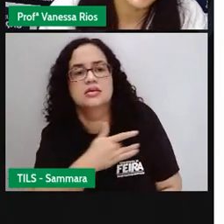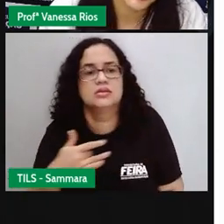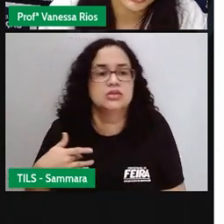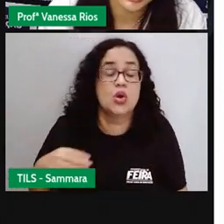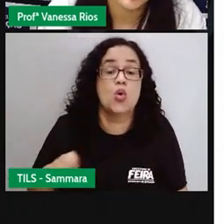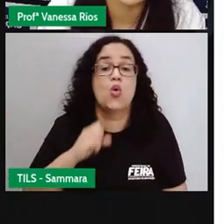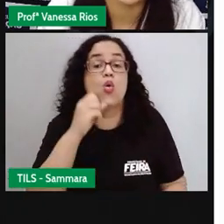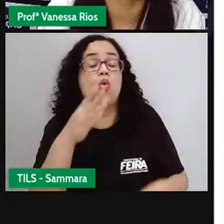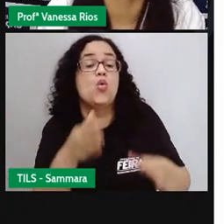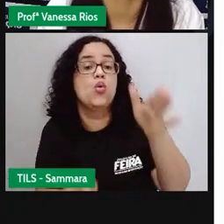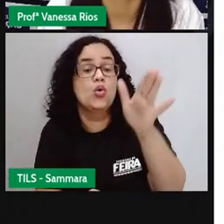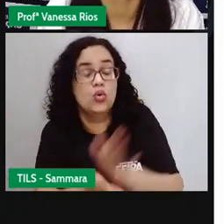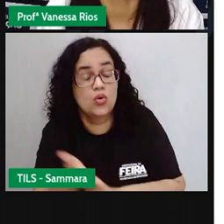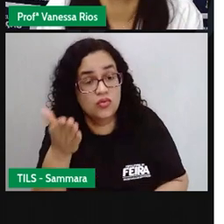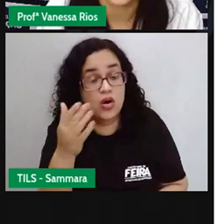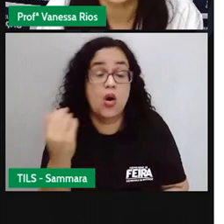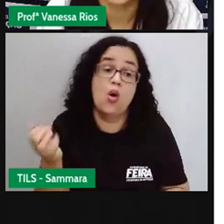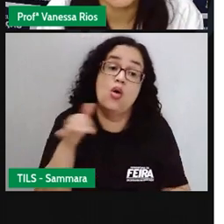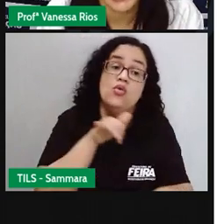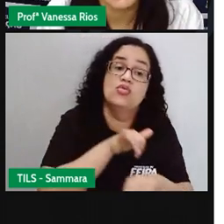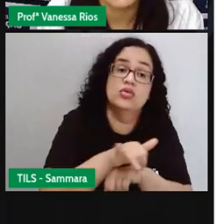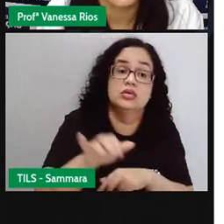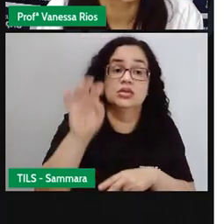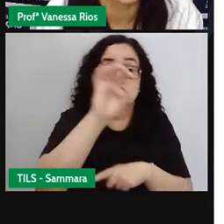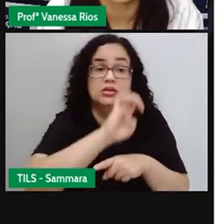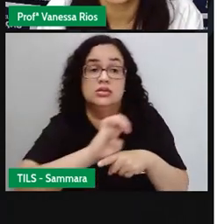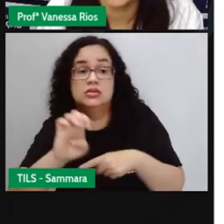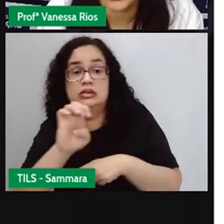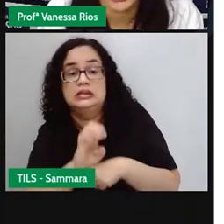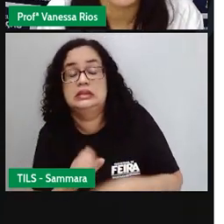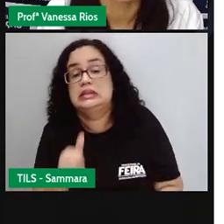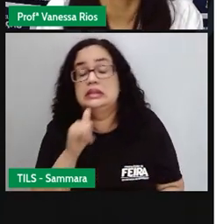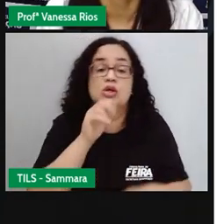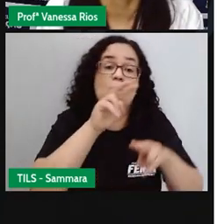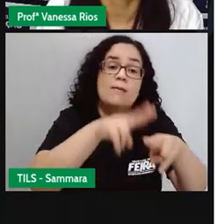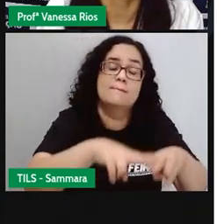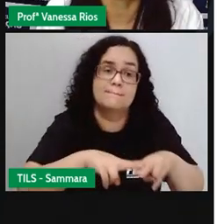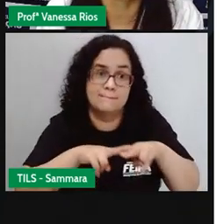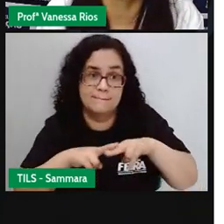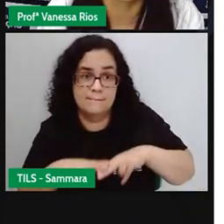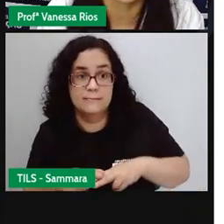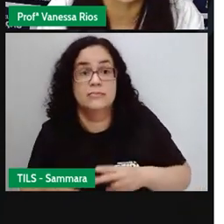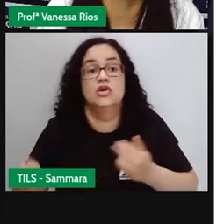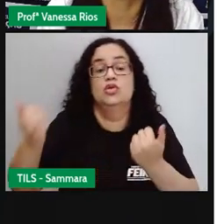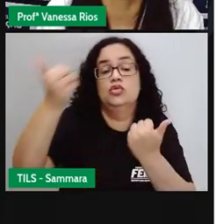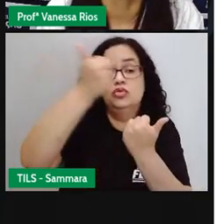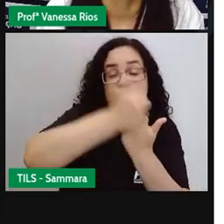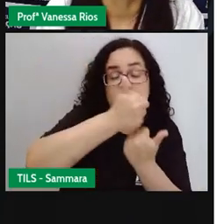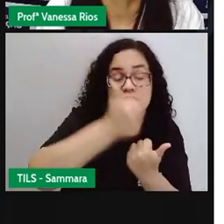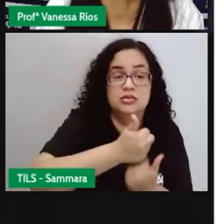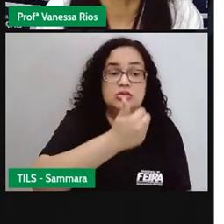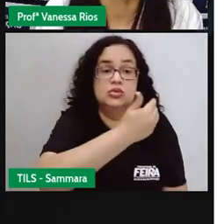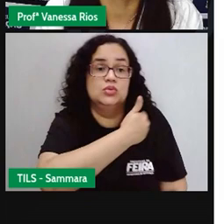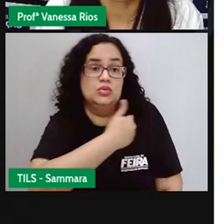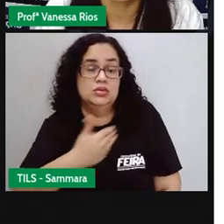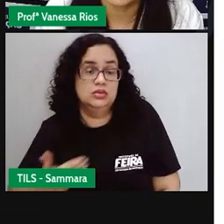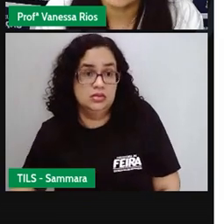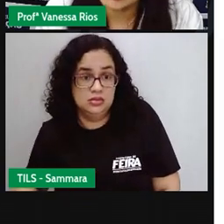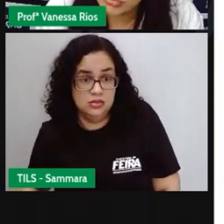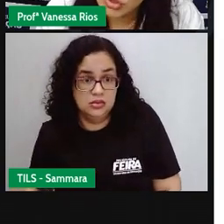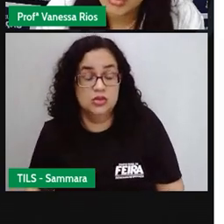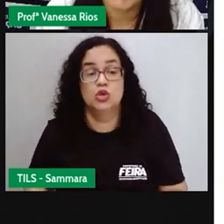alguma viagem, né, e se ausentar do estado da Bahia por algum motivo. Então, o vice-governador, ele é